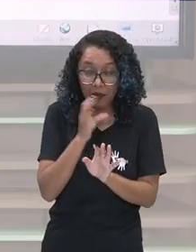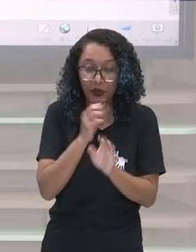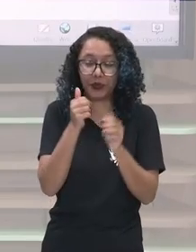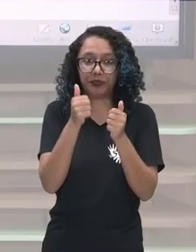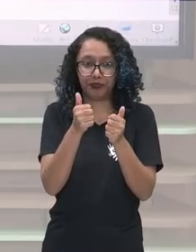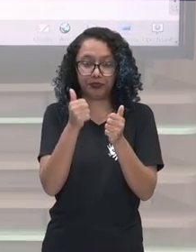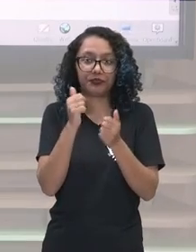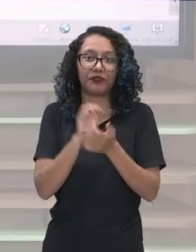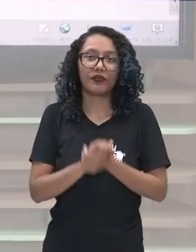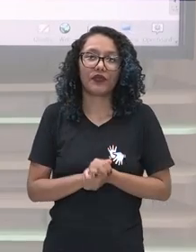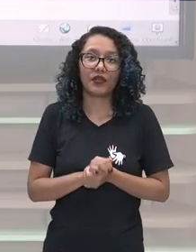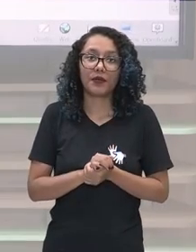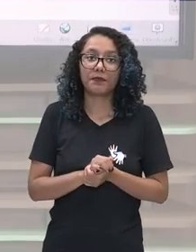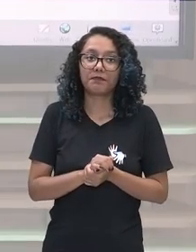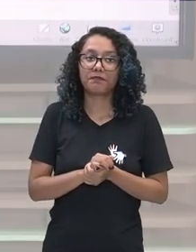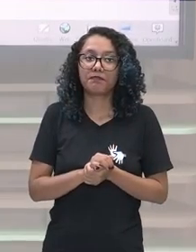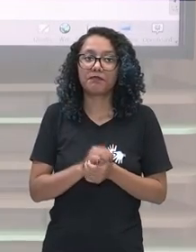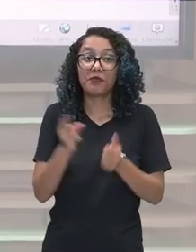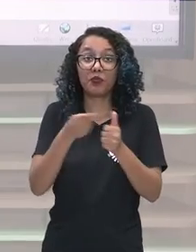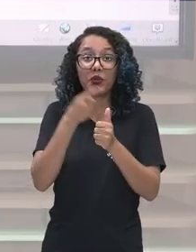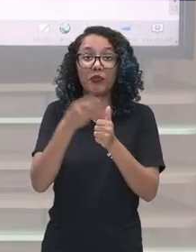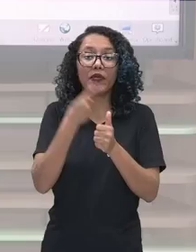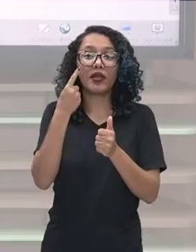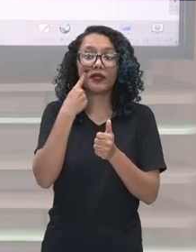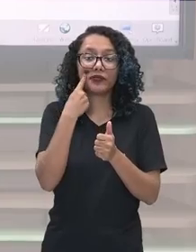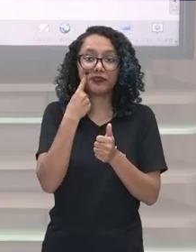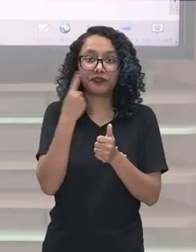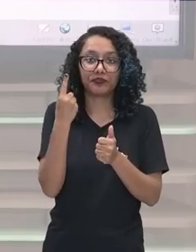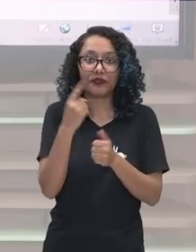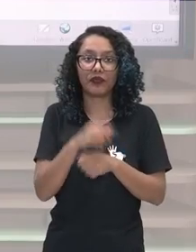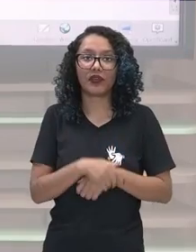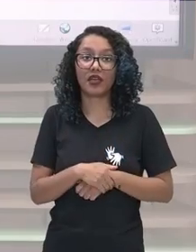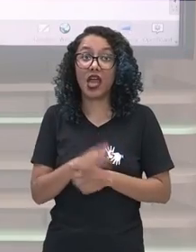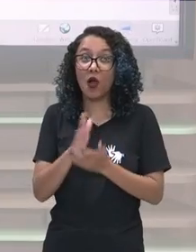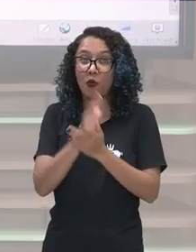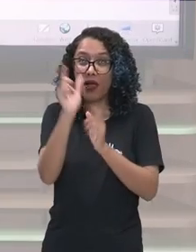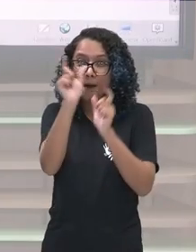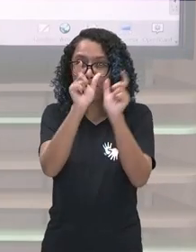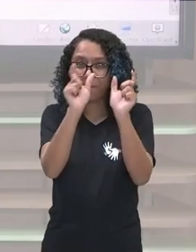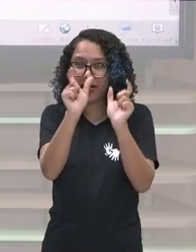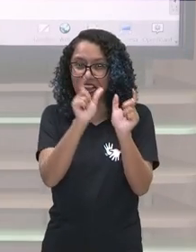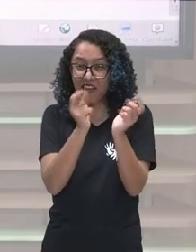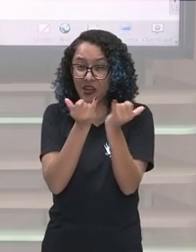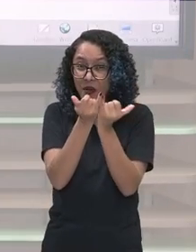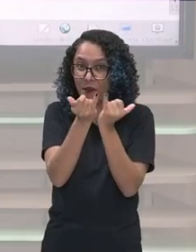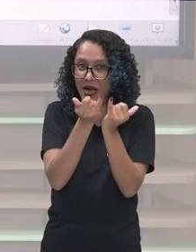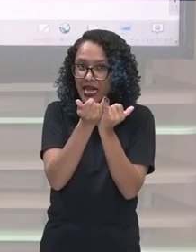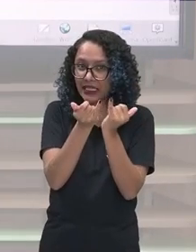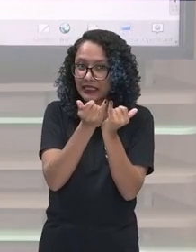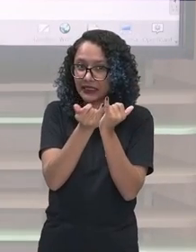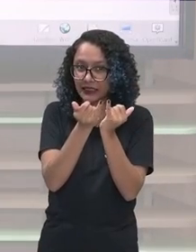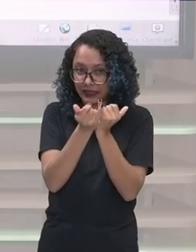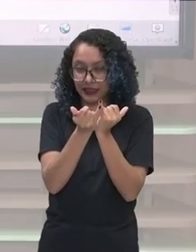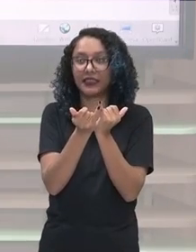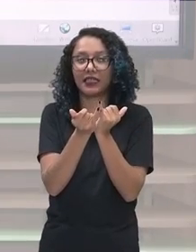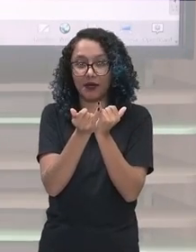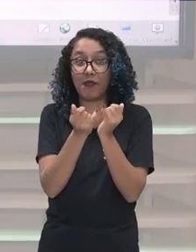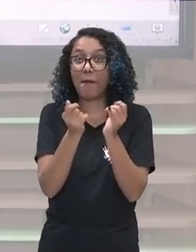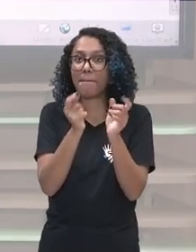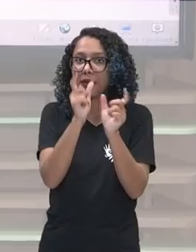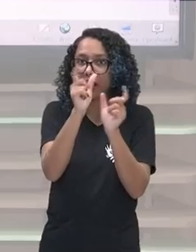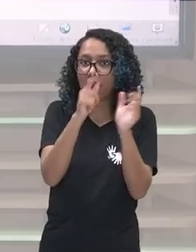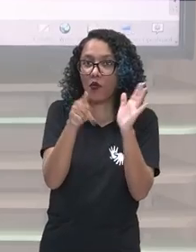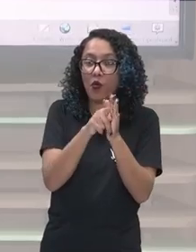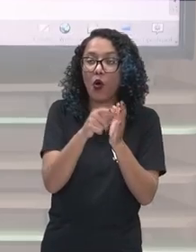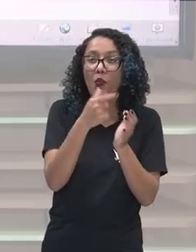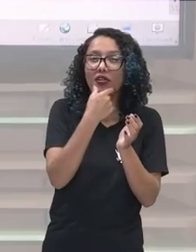coisa que você vai fazer é procurar aquelas palavras que se parecem, as palavras em inglês, que